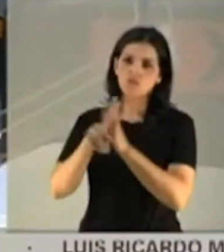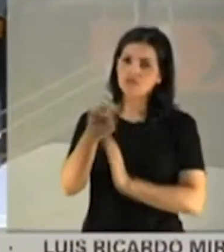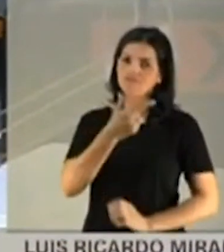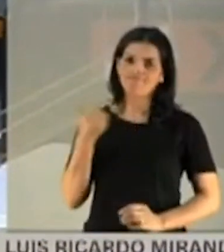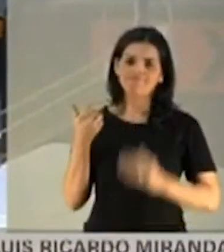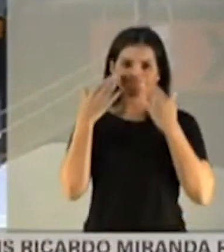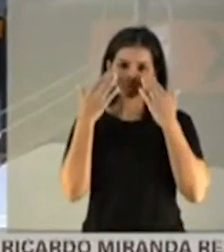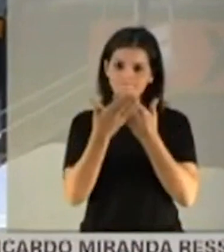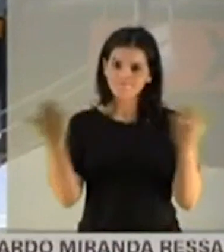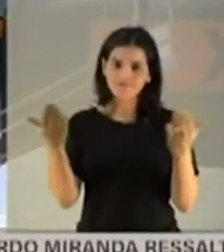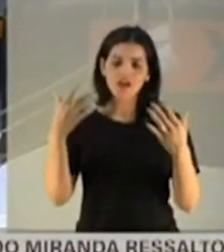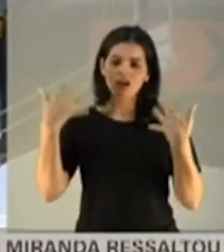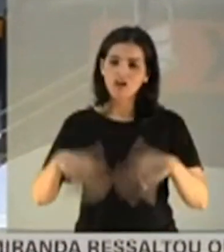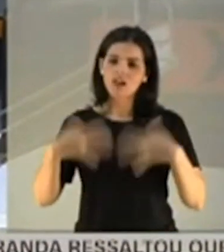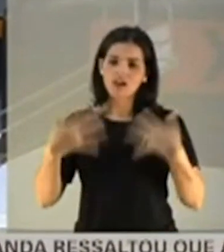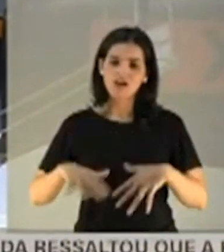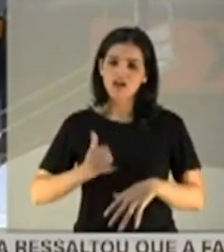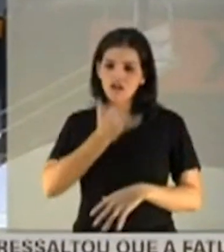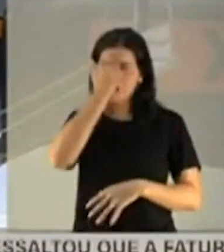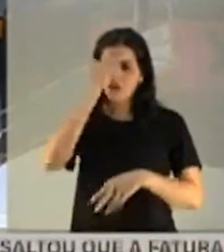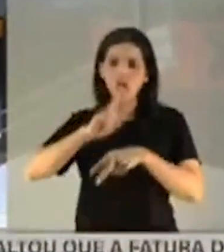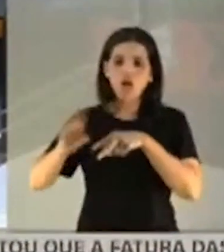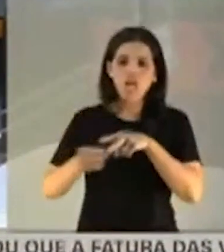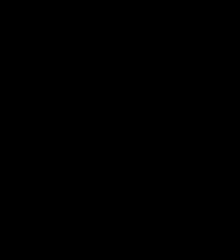Nós estamos diante de um dos maiores esquemas de corrupção da história da República. Obrigado.